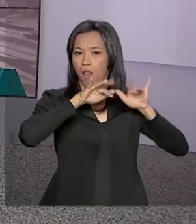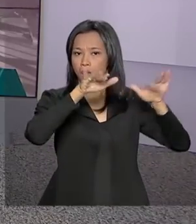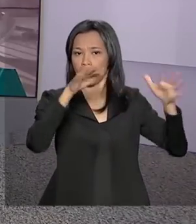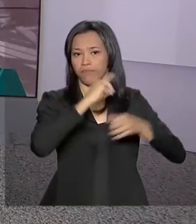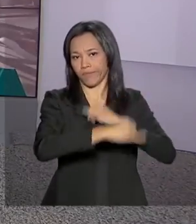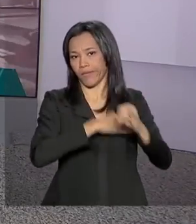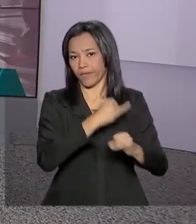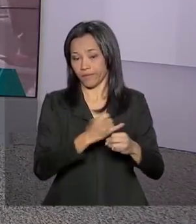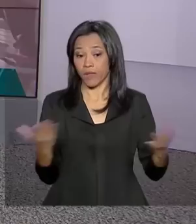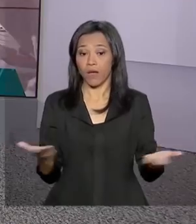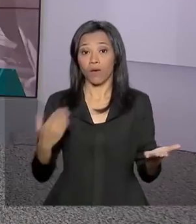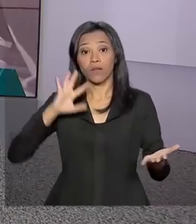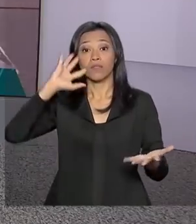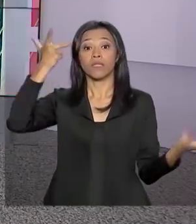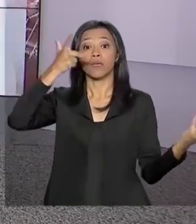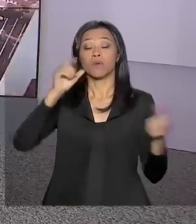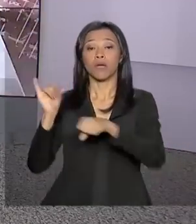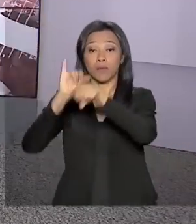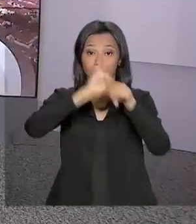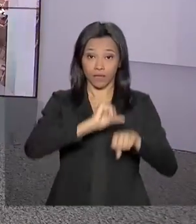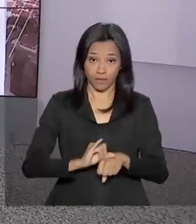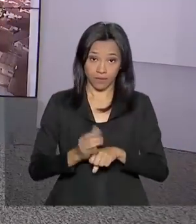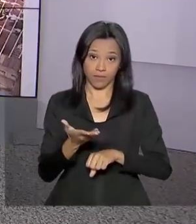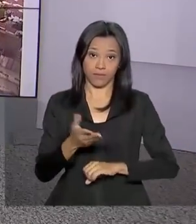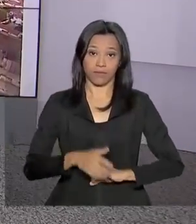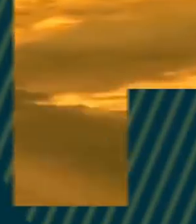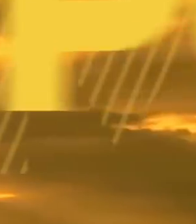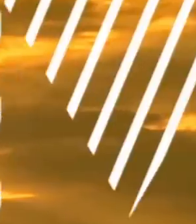Hora de saber como fica o tempo em algumas capitais.